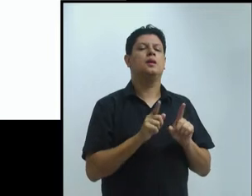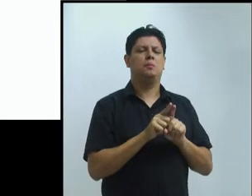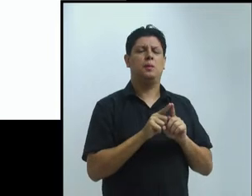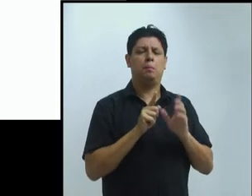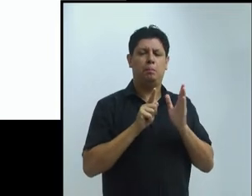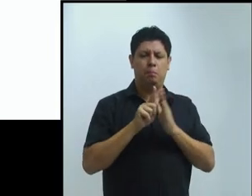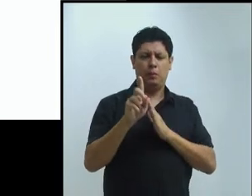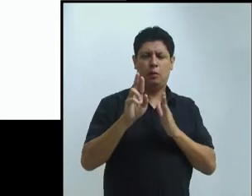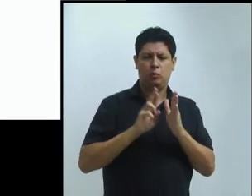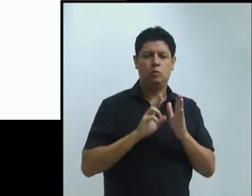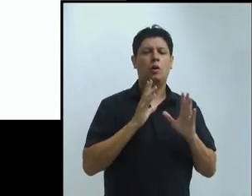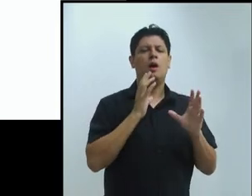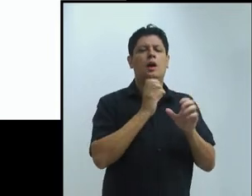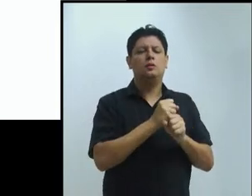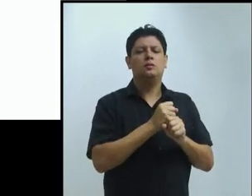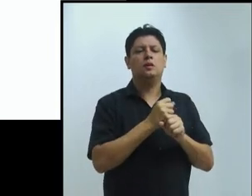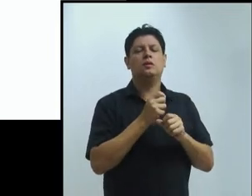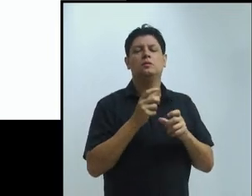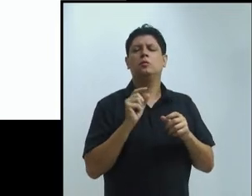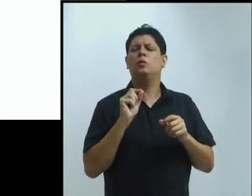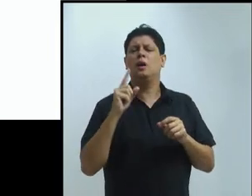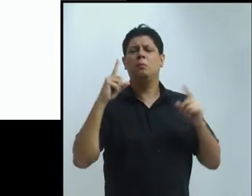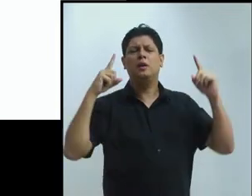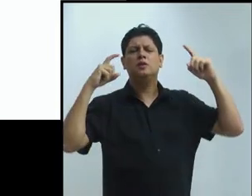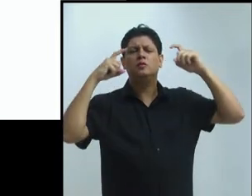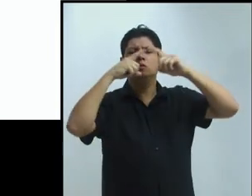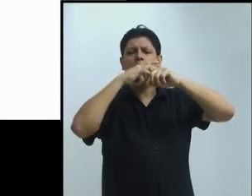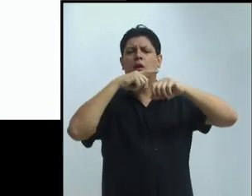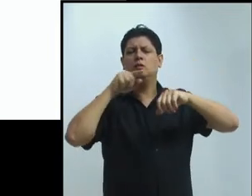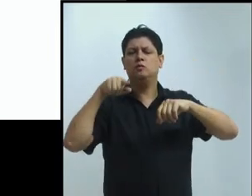questão financeira e o idioma.